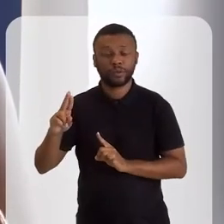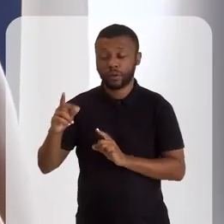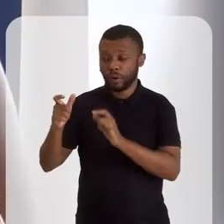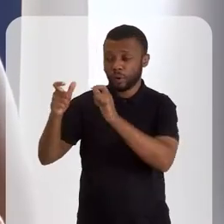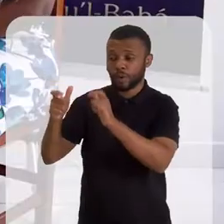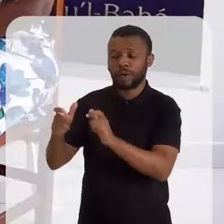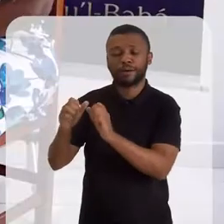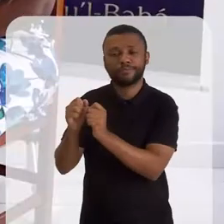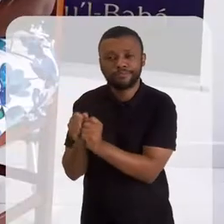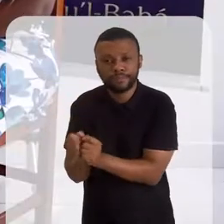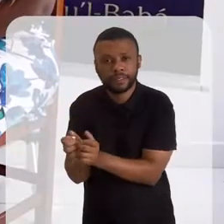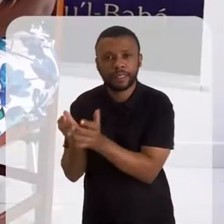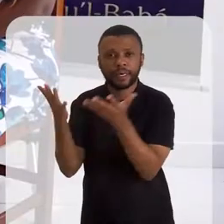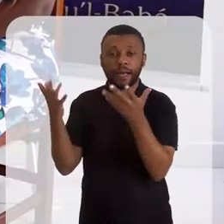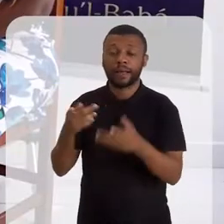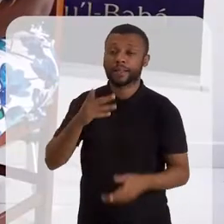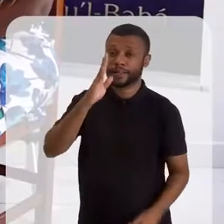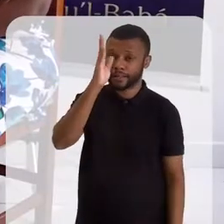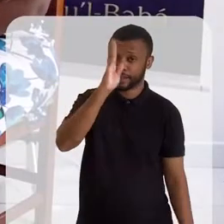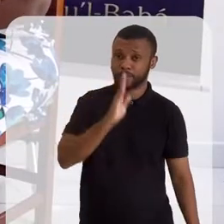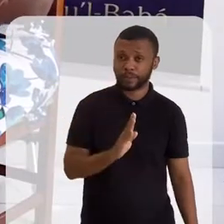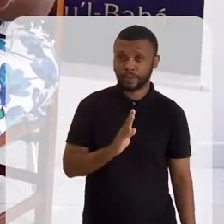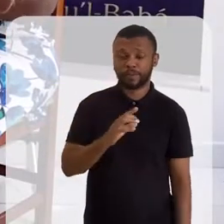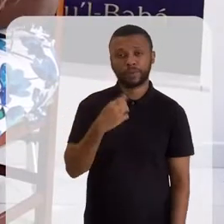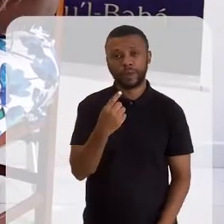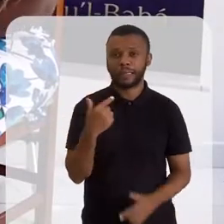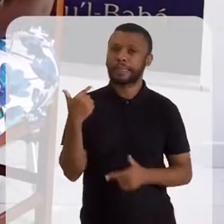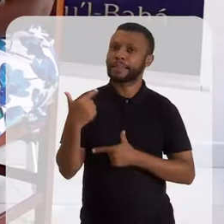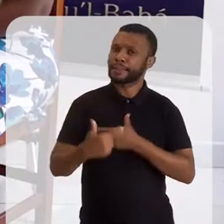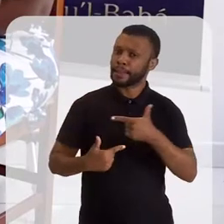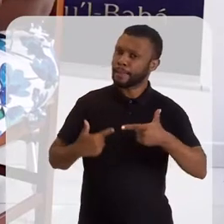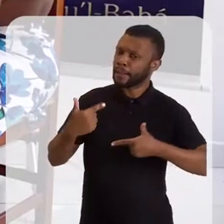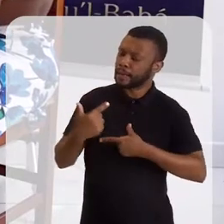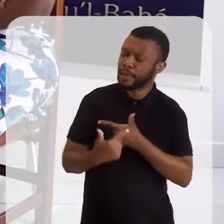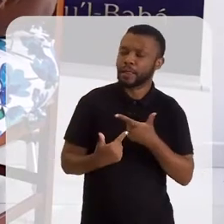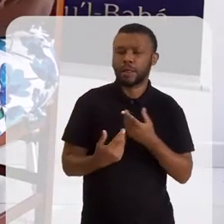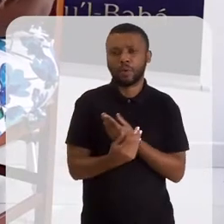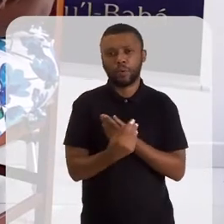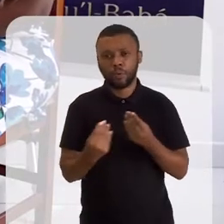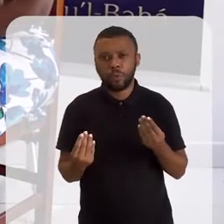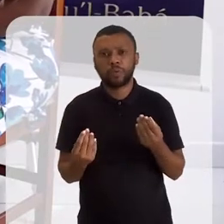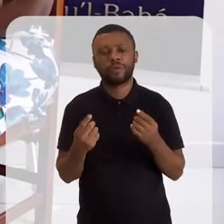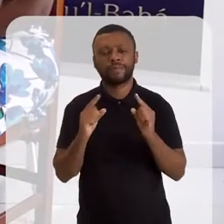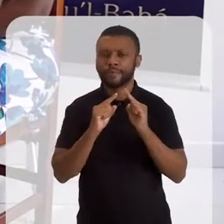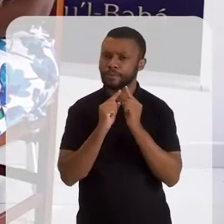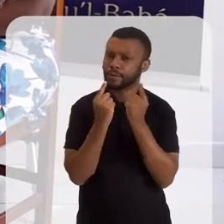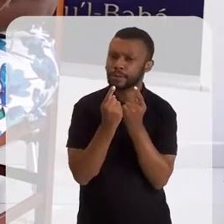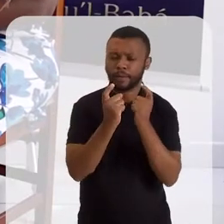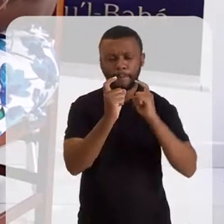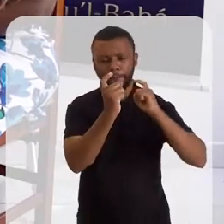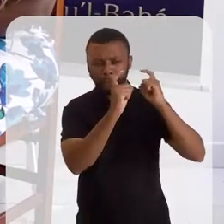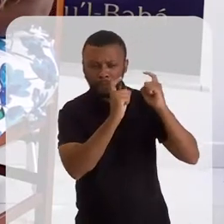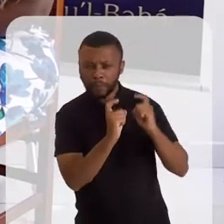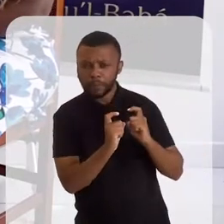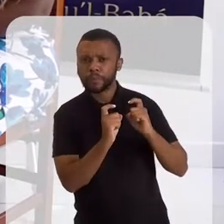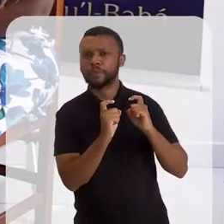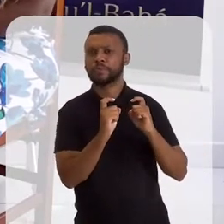o local mais sagrado. Para o Brasil, é a gente trabalhar muito, fazer muitas reuniões dos outros religiosos,